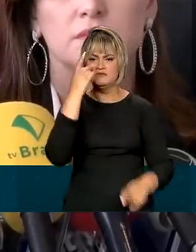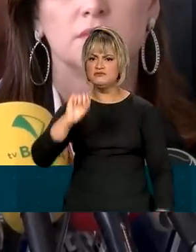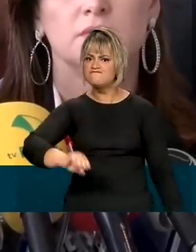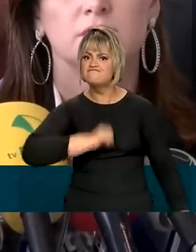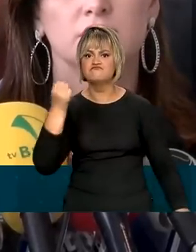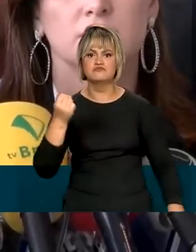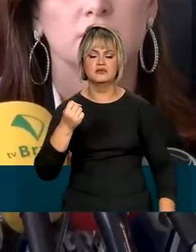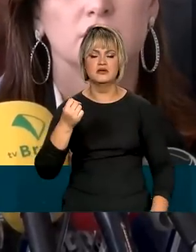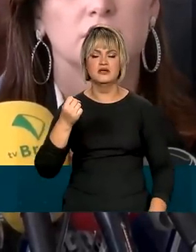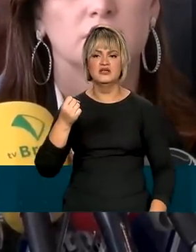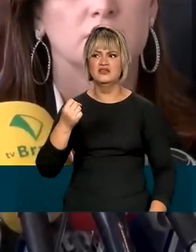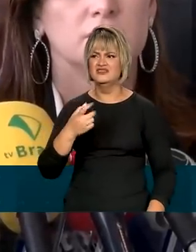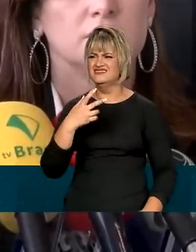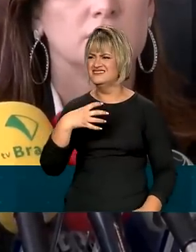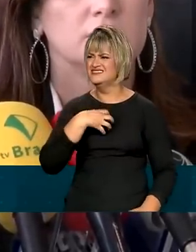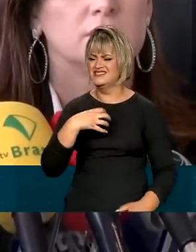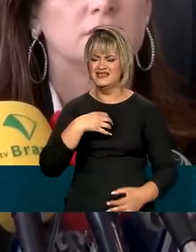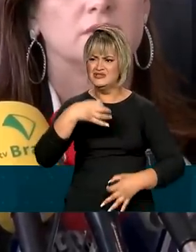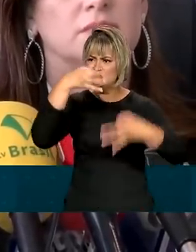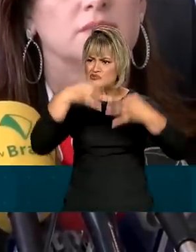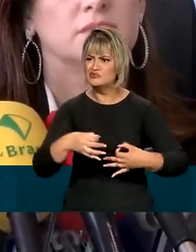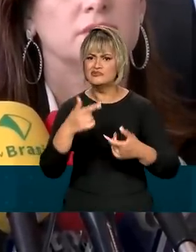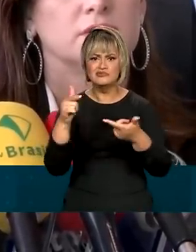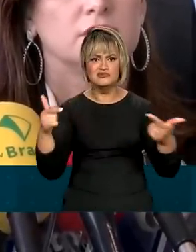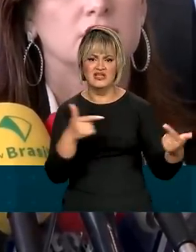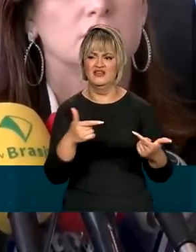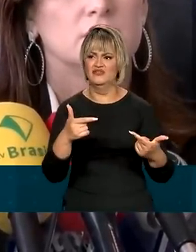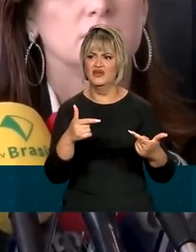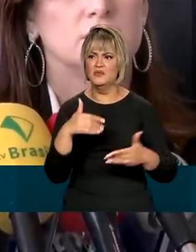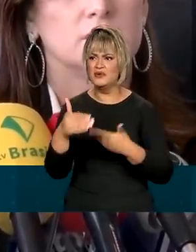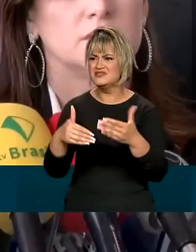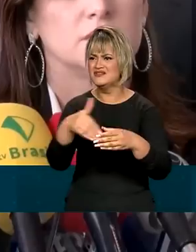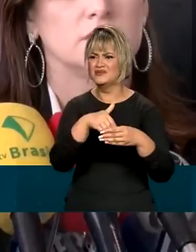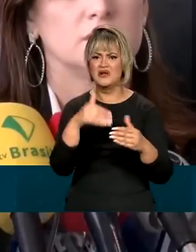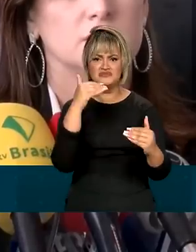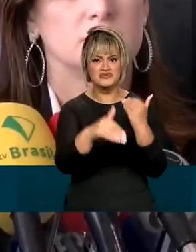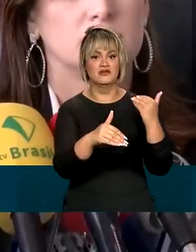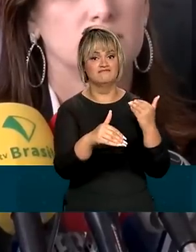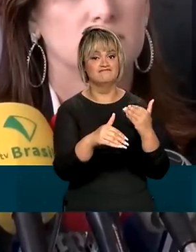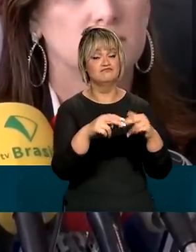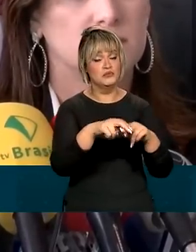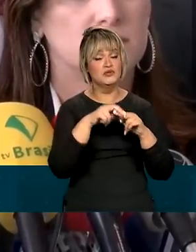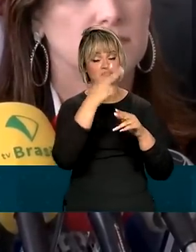e sentimento de injustiça de como se deu o processo eleitoral.